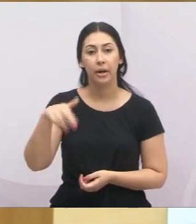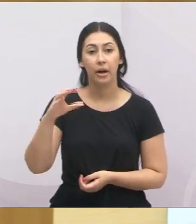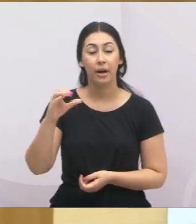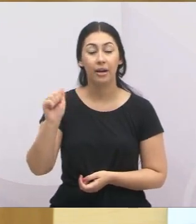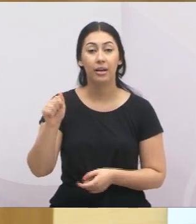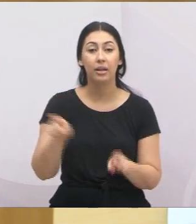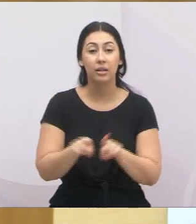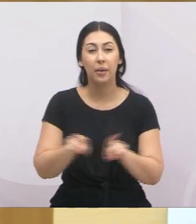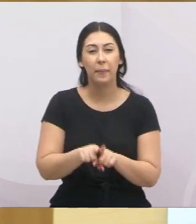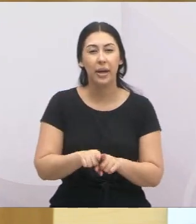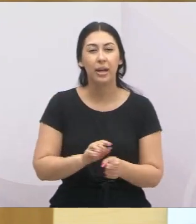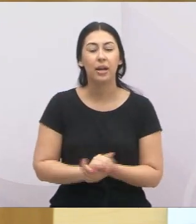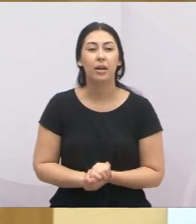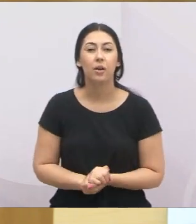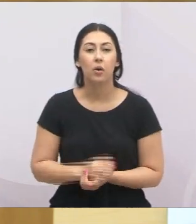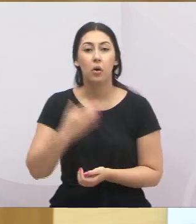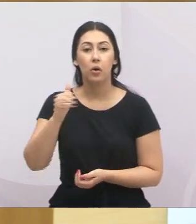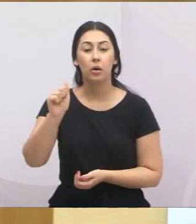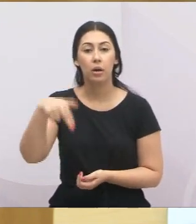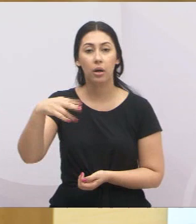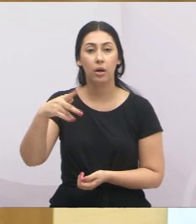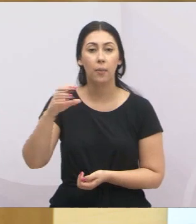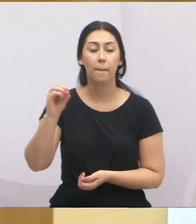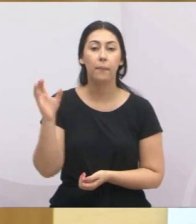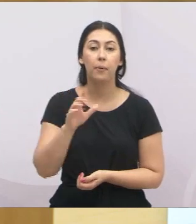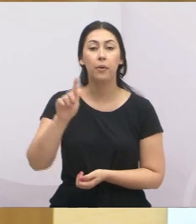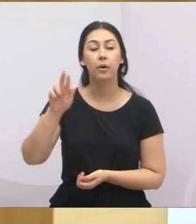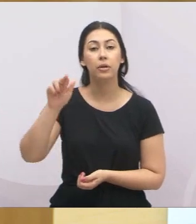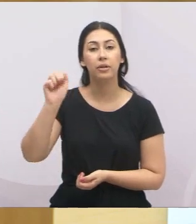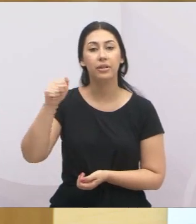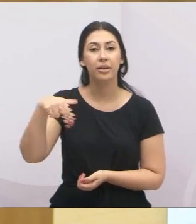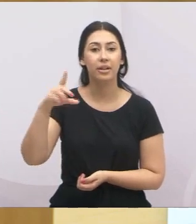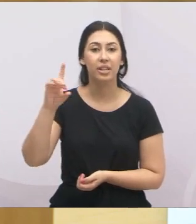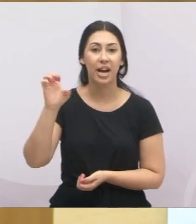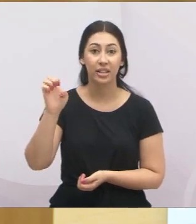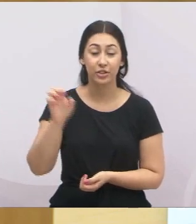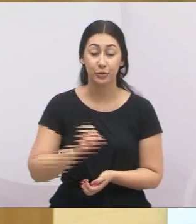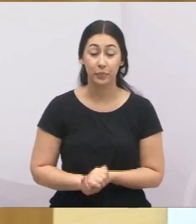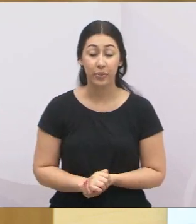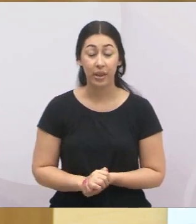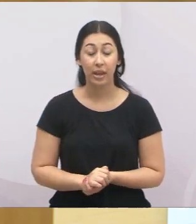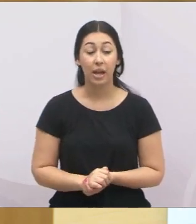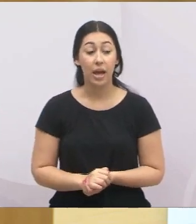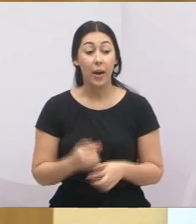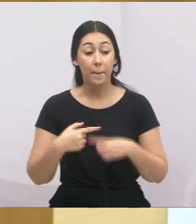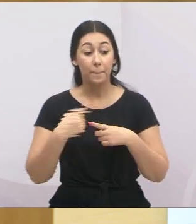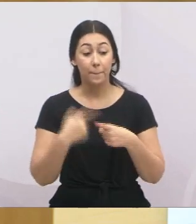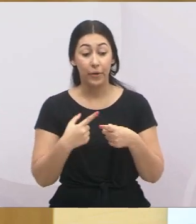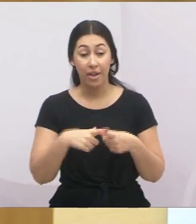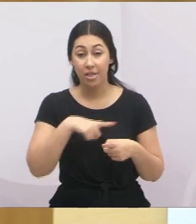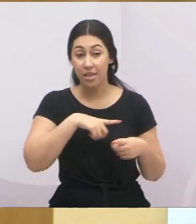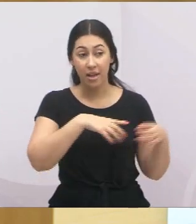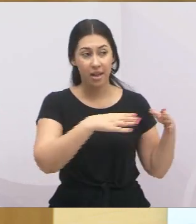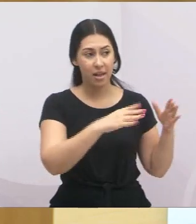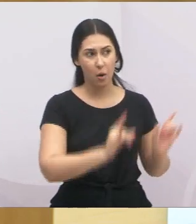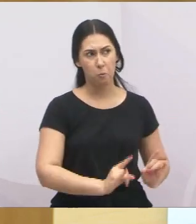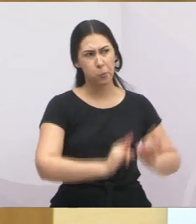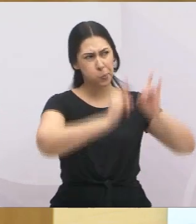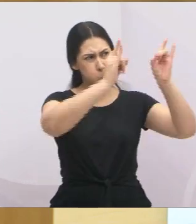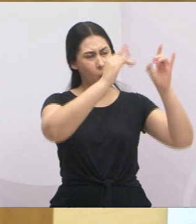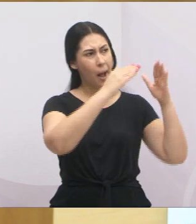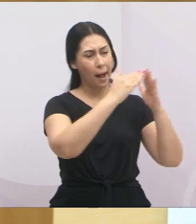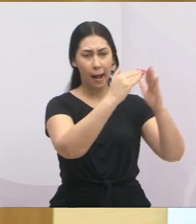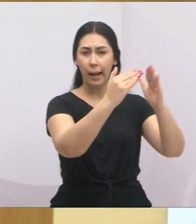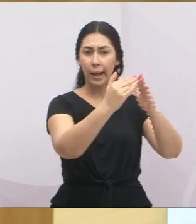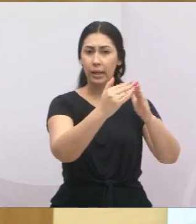pessoas que já me procuraram para devolver o apartamento, e nem para devolver é fácil. Eu estou aqui com um